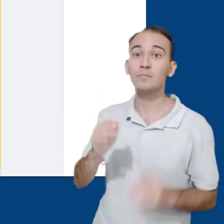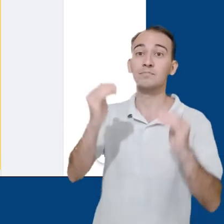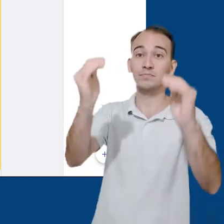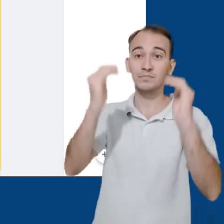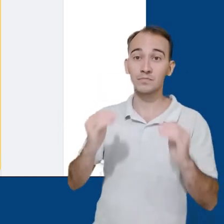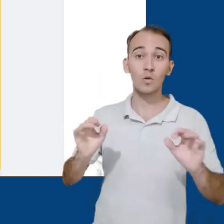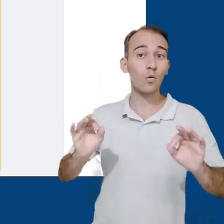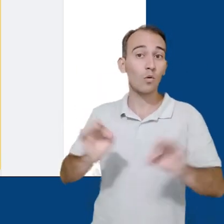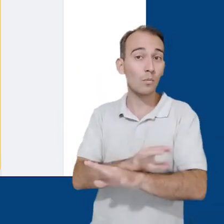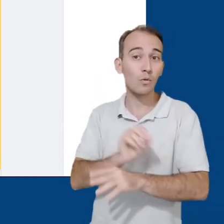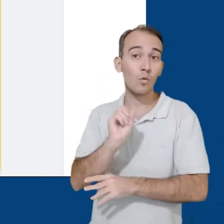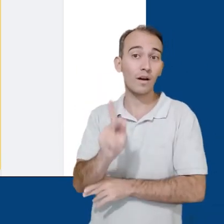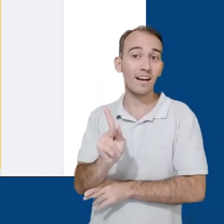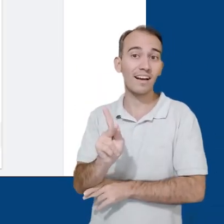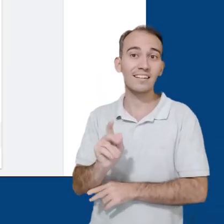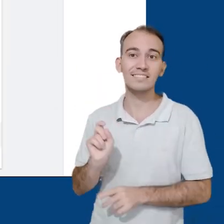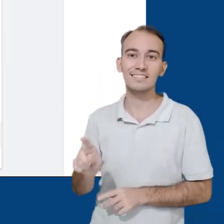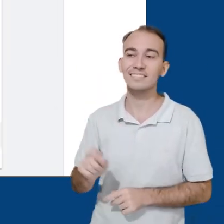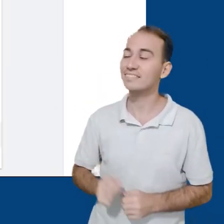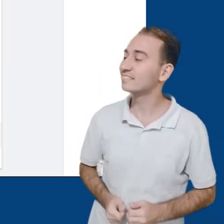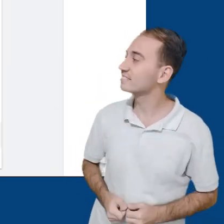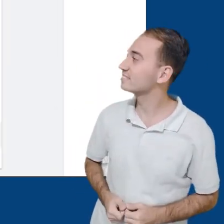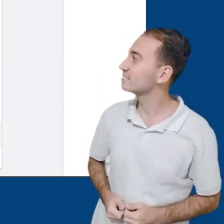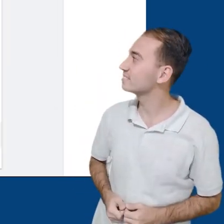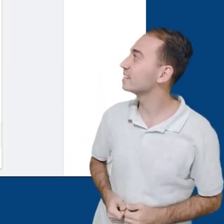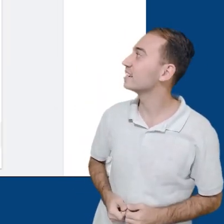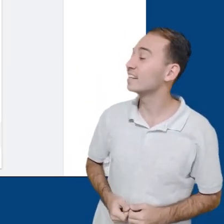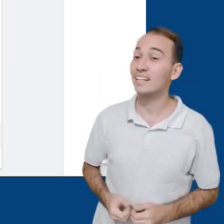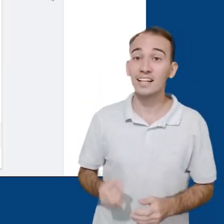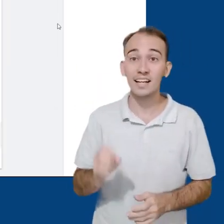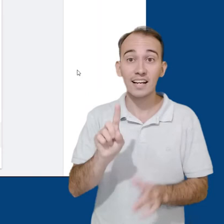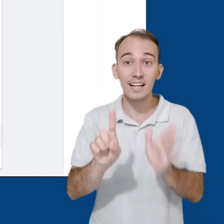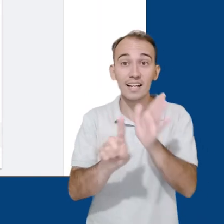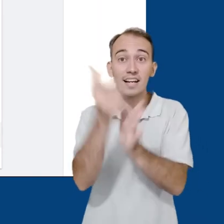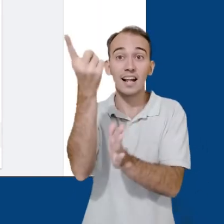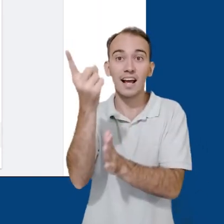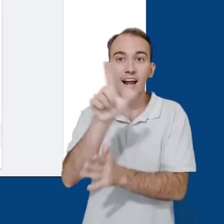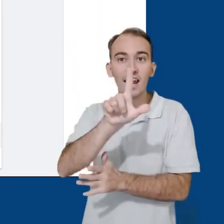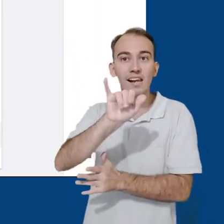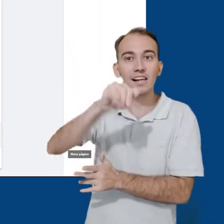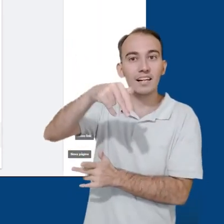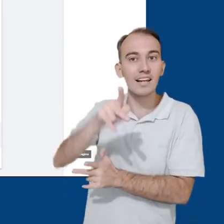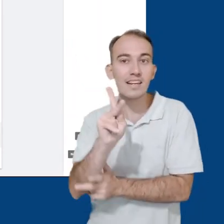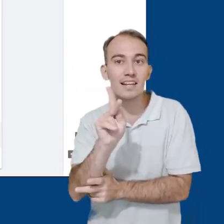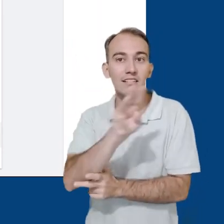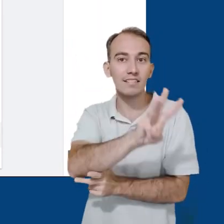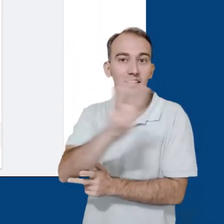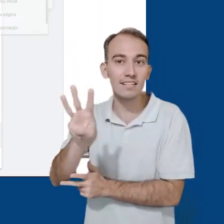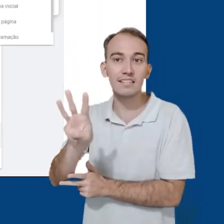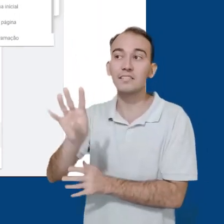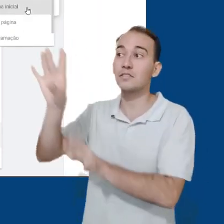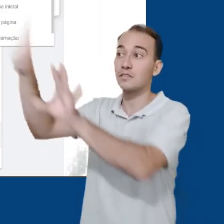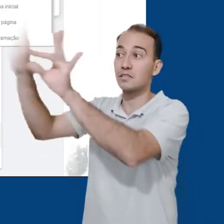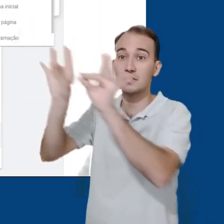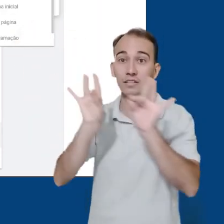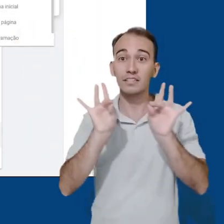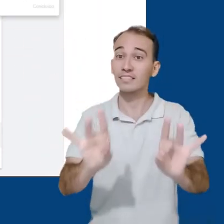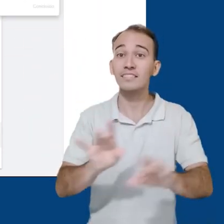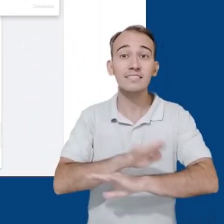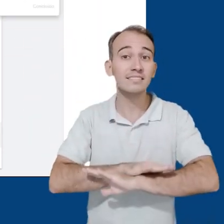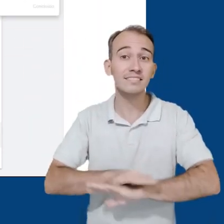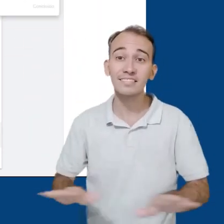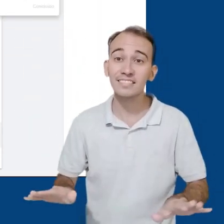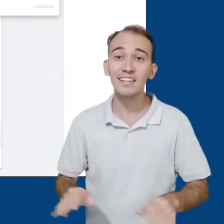isso, clicar em Concluído. Para criar um link, basta clicar no botão Novo Link, no campo superior, adicionar o nome